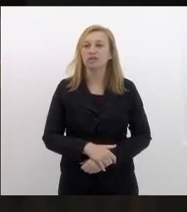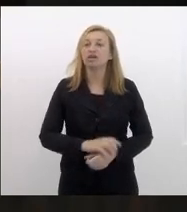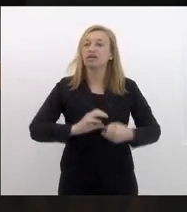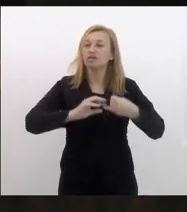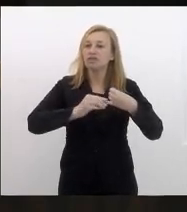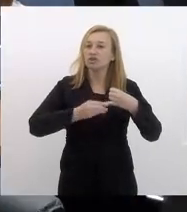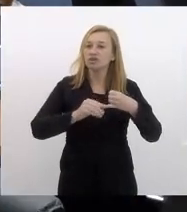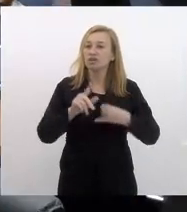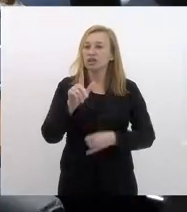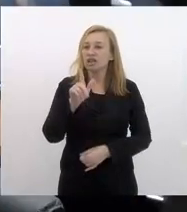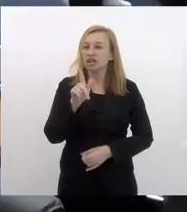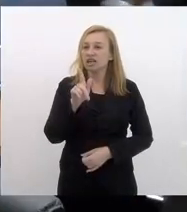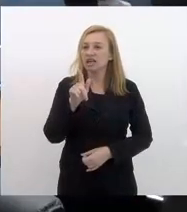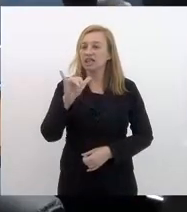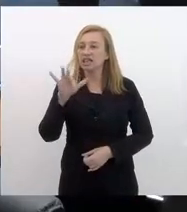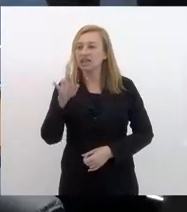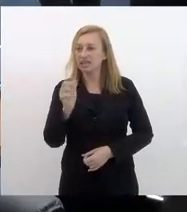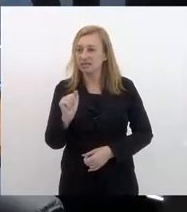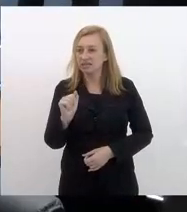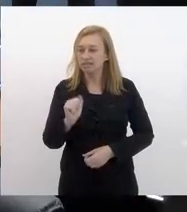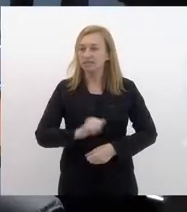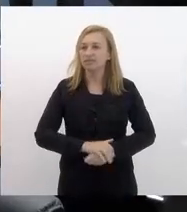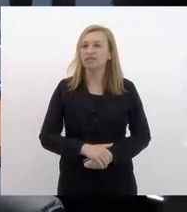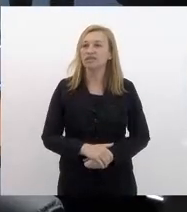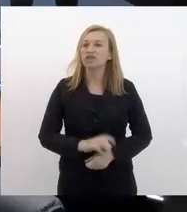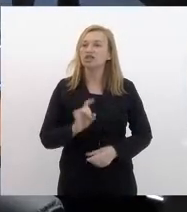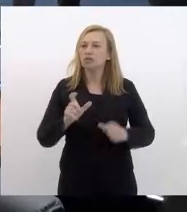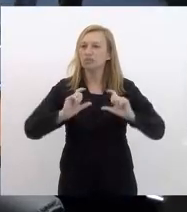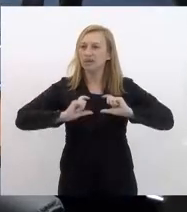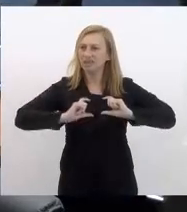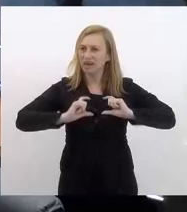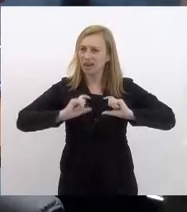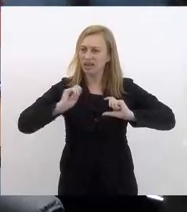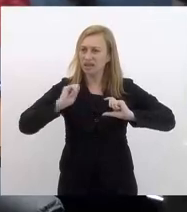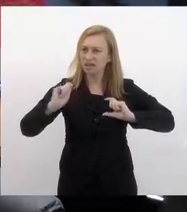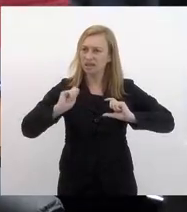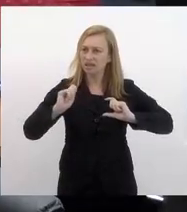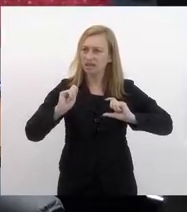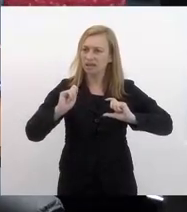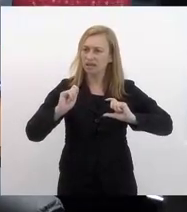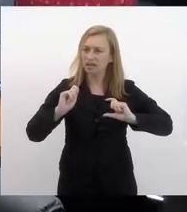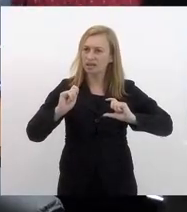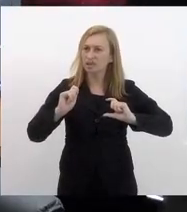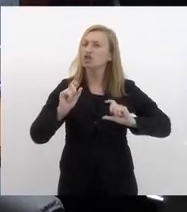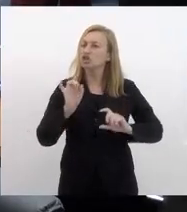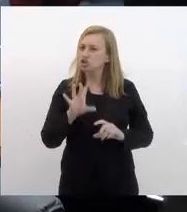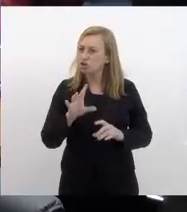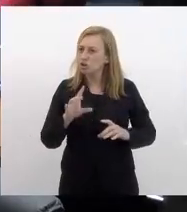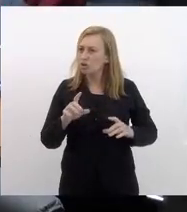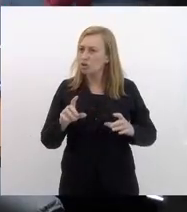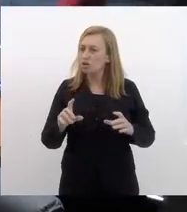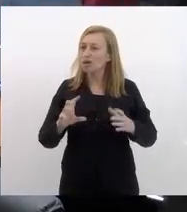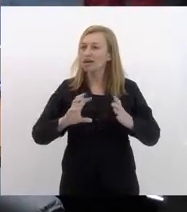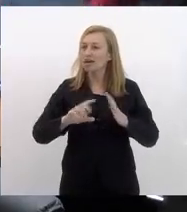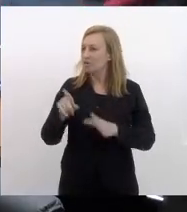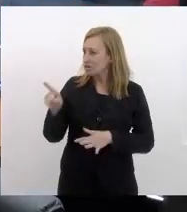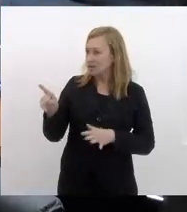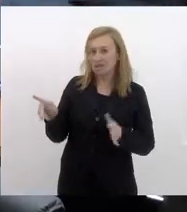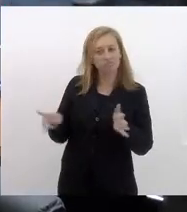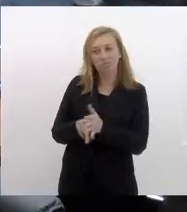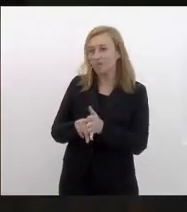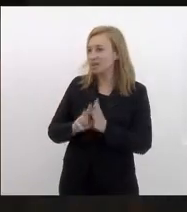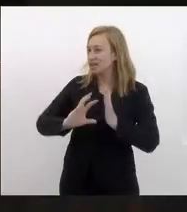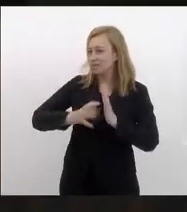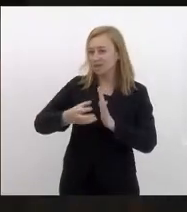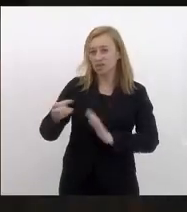da Bete Lira só a medalha então o novo se abstende não você não é mais do novo o Alexandre